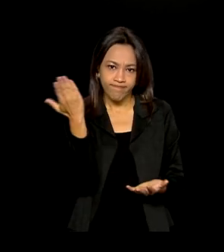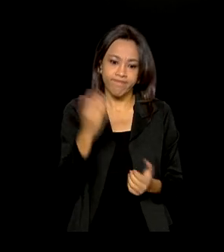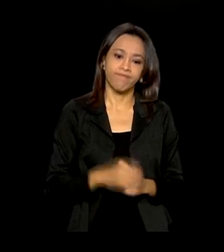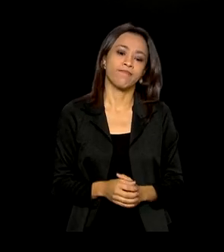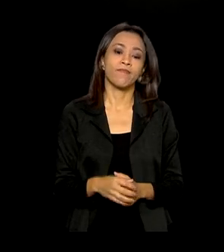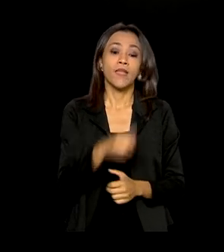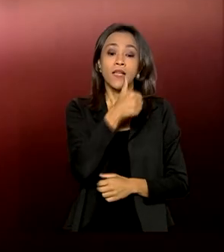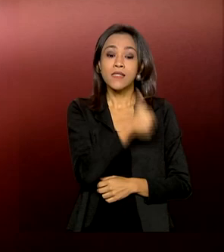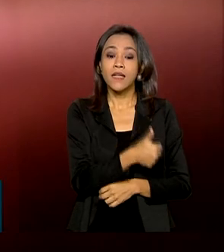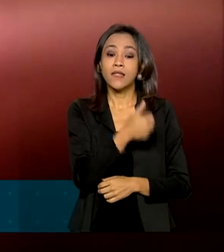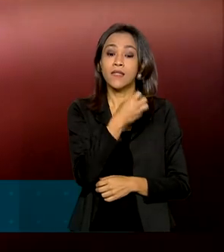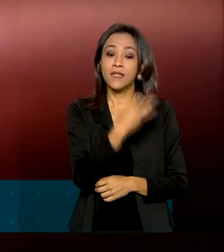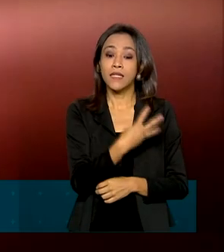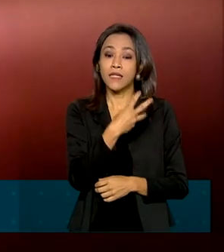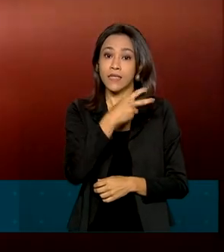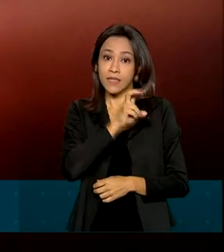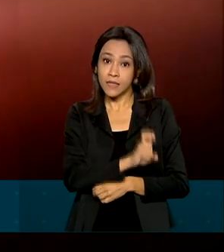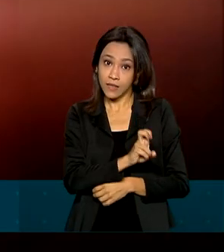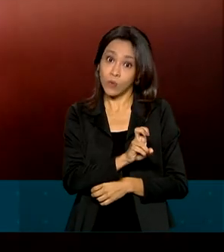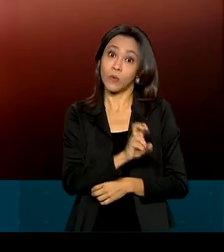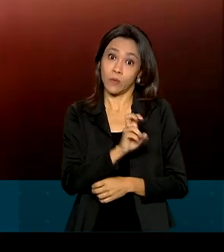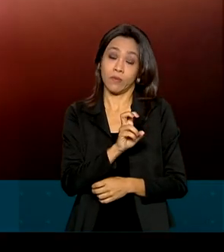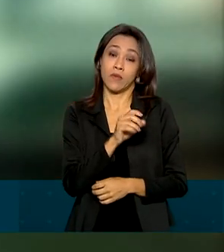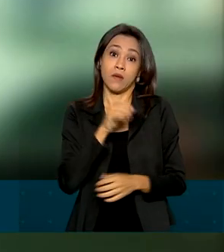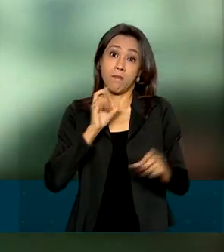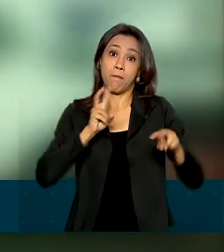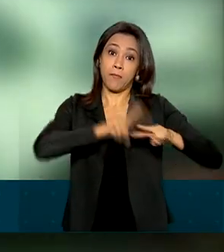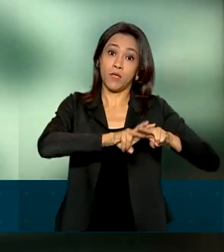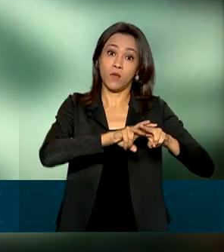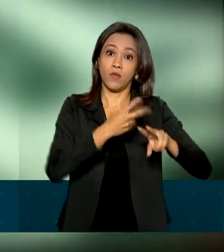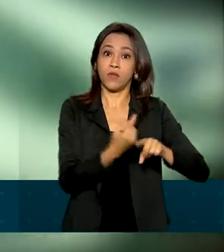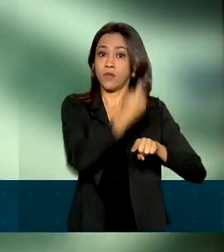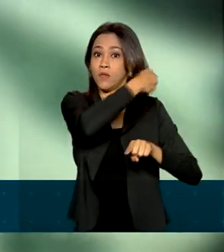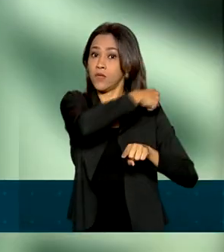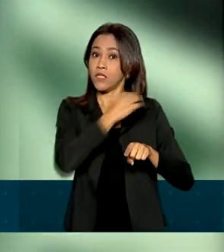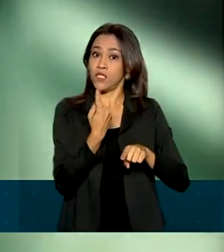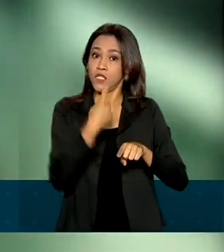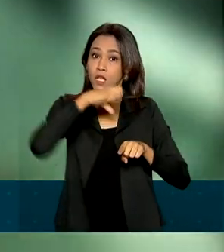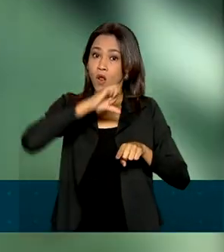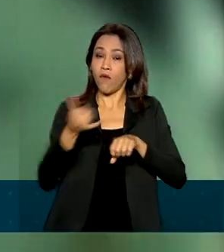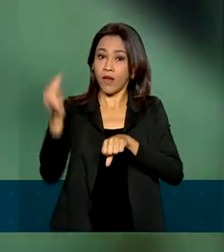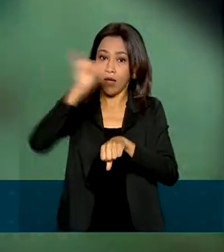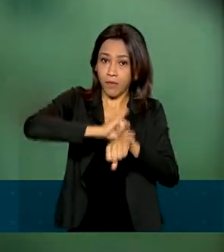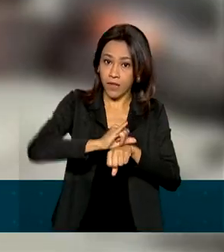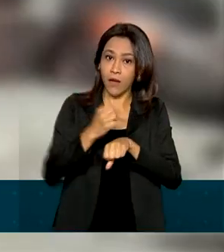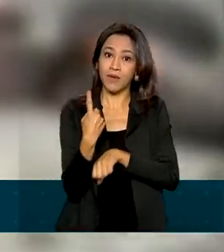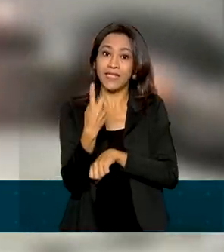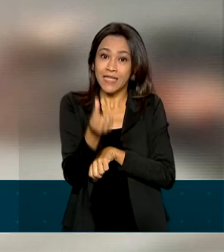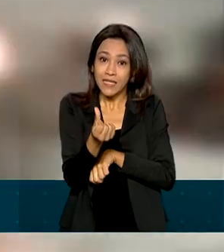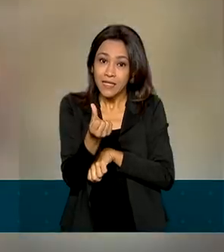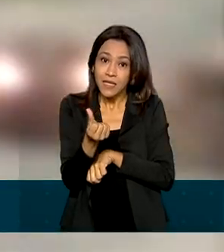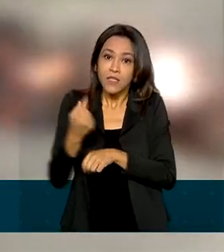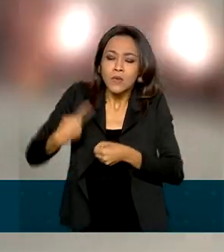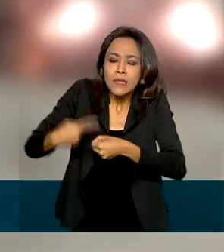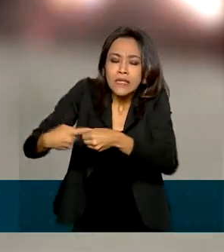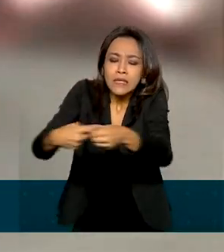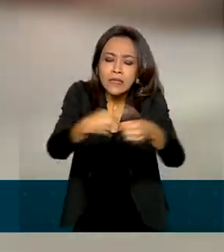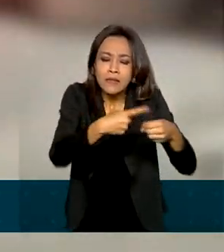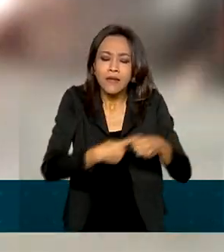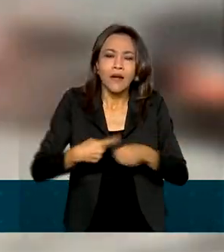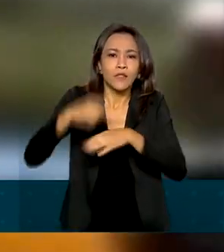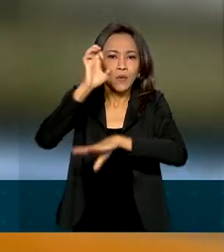prisões relacionadas aos ataques do fim de semana, 19 foram realizadas na capital e 16 no interior do Amazonas.